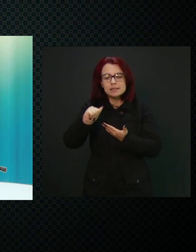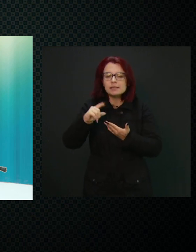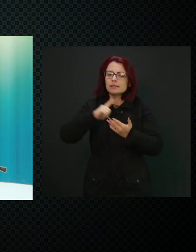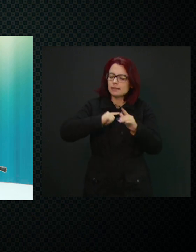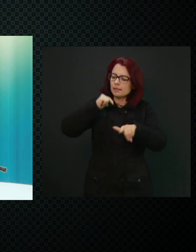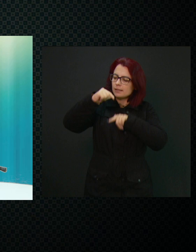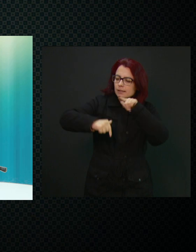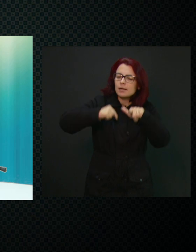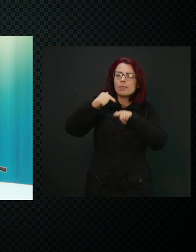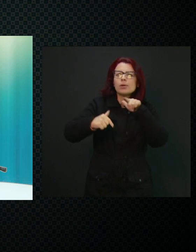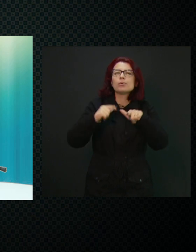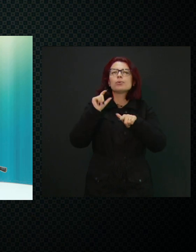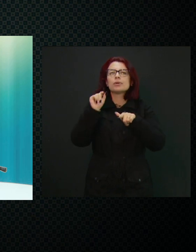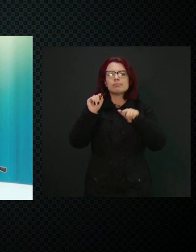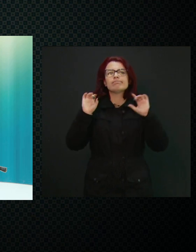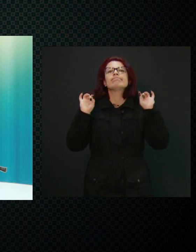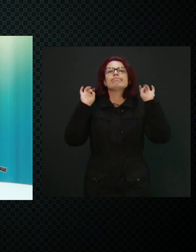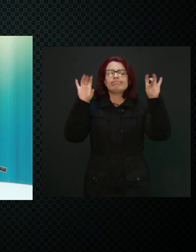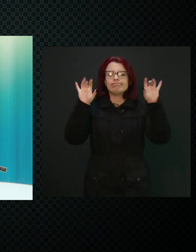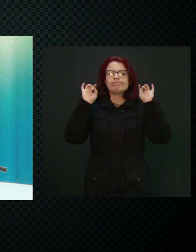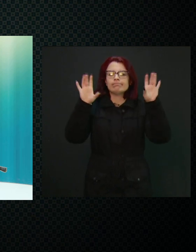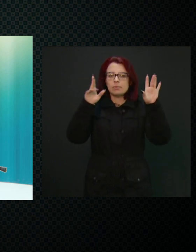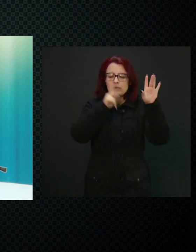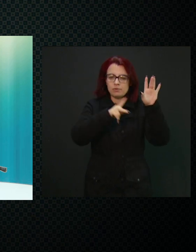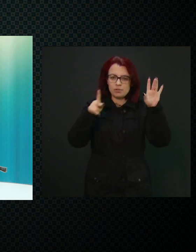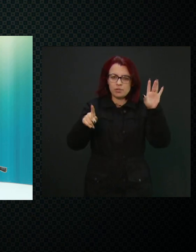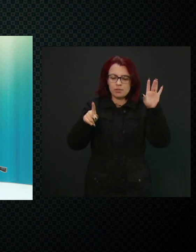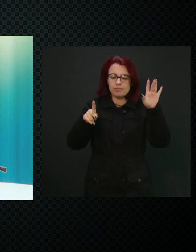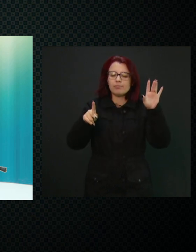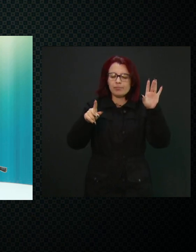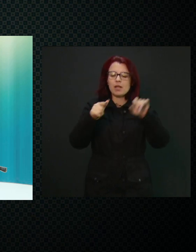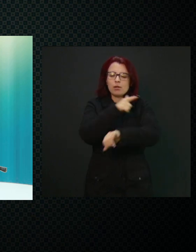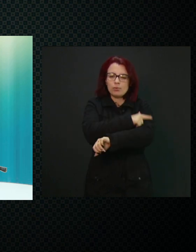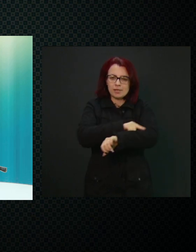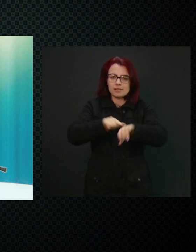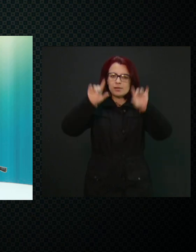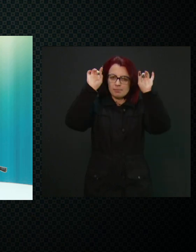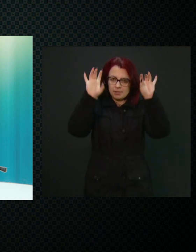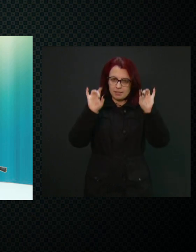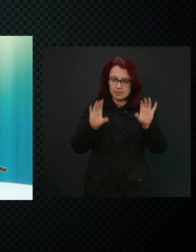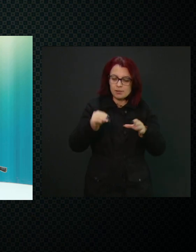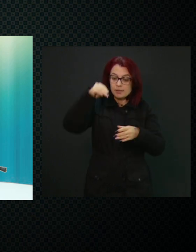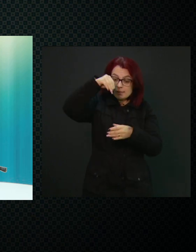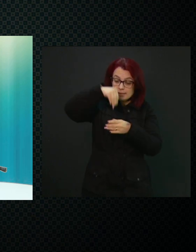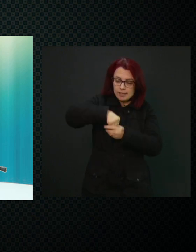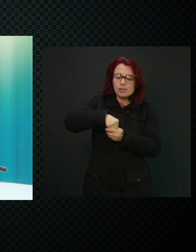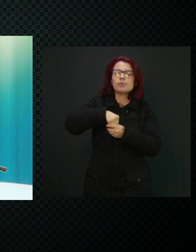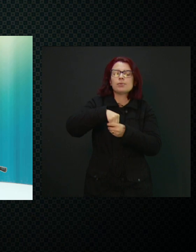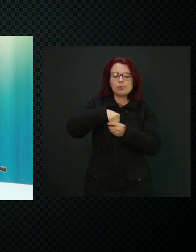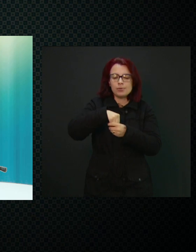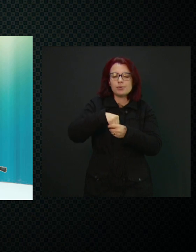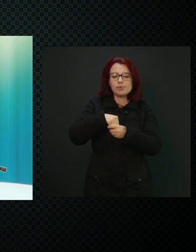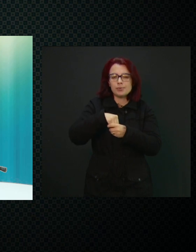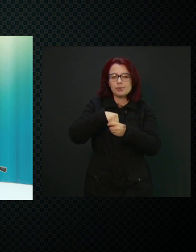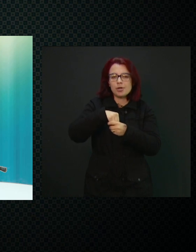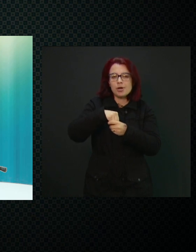como professora especialista em educação especial no Centro de Atendimento